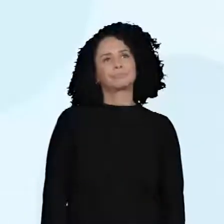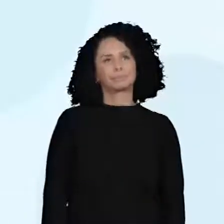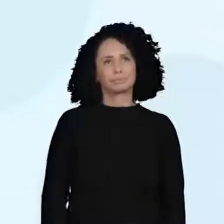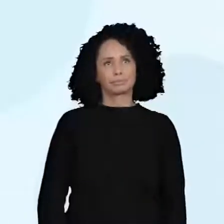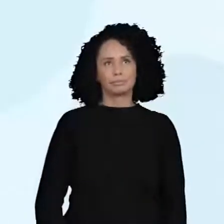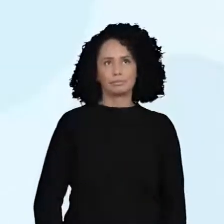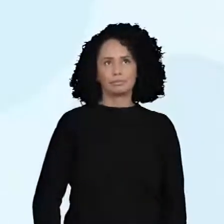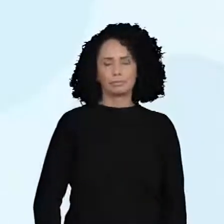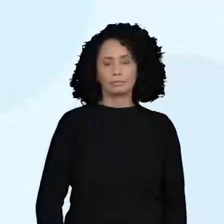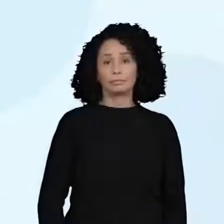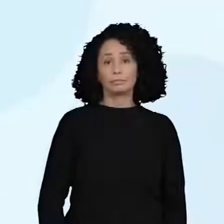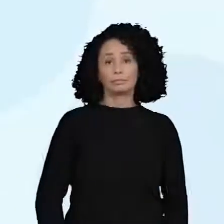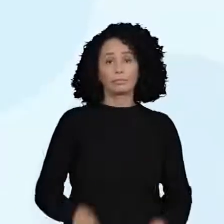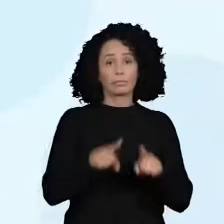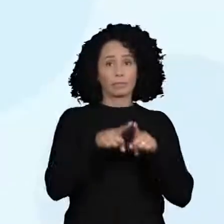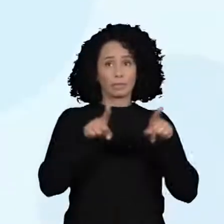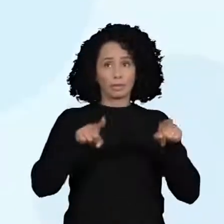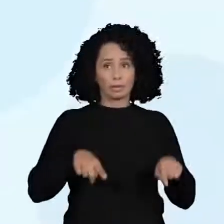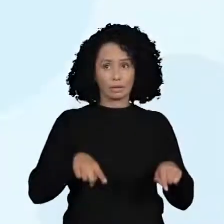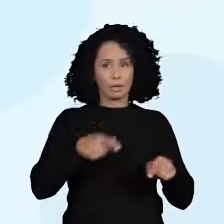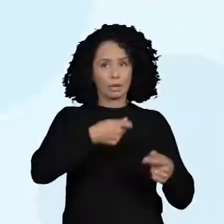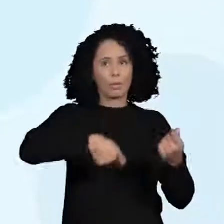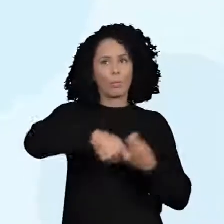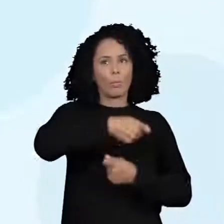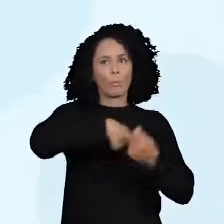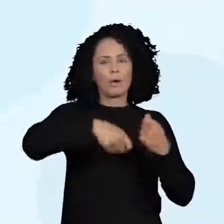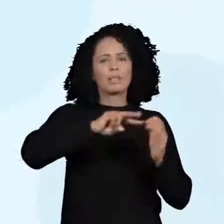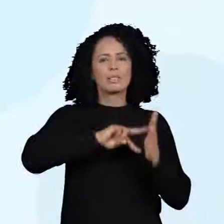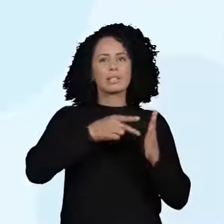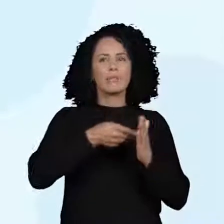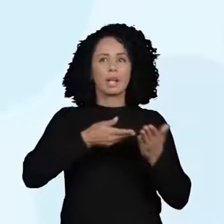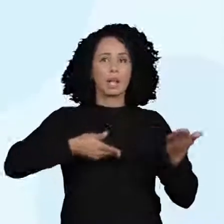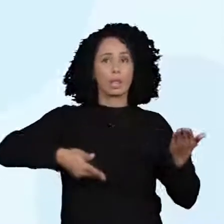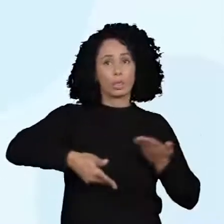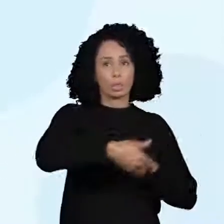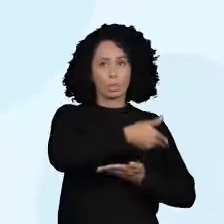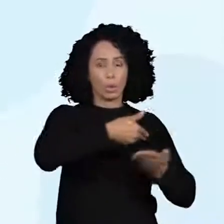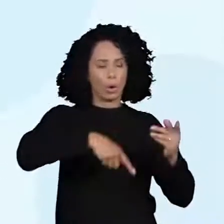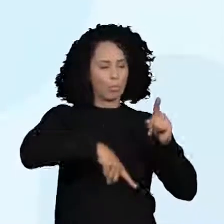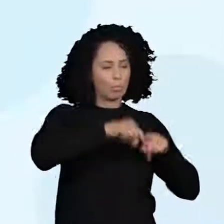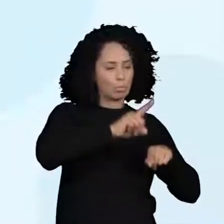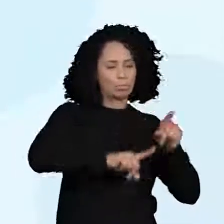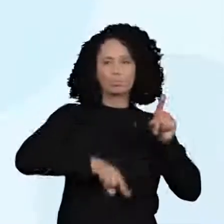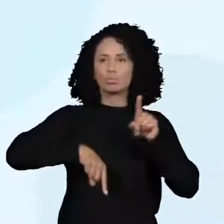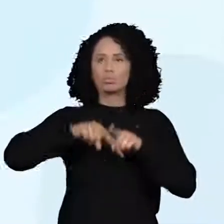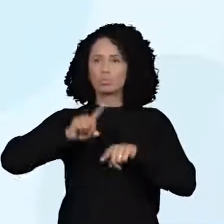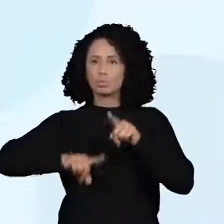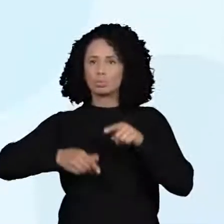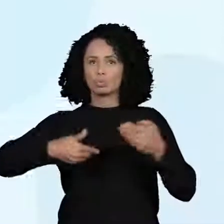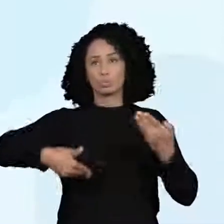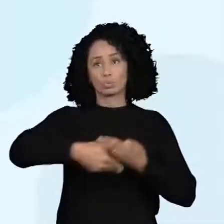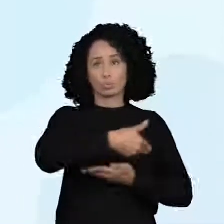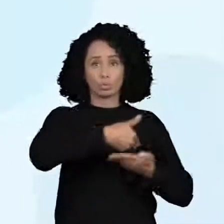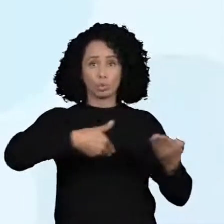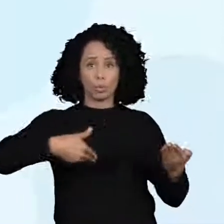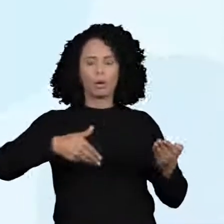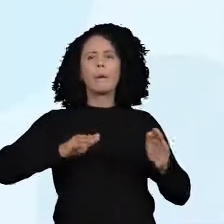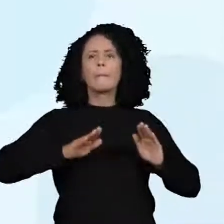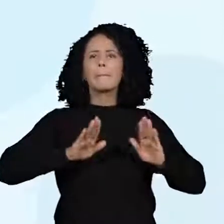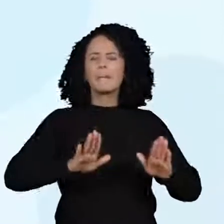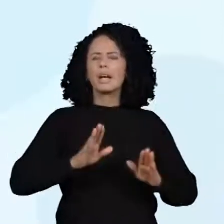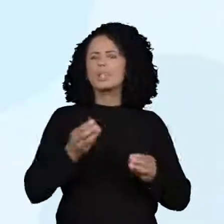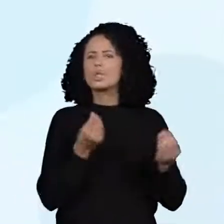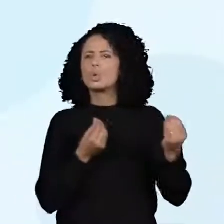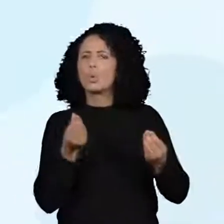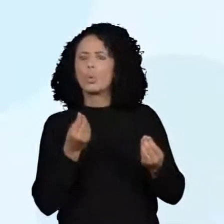O comércio baseava-se na troca voluntária de produtos. Quais são as práticas comerciais mais